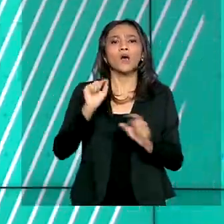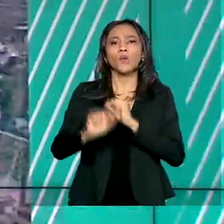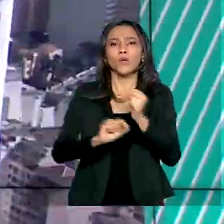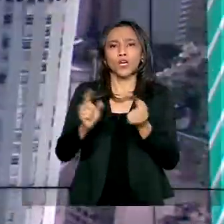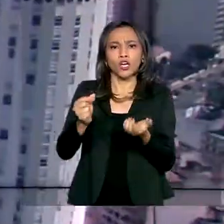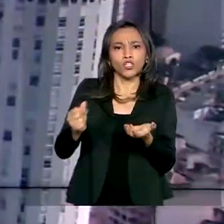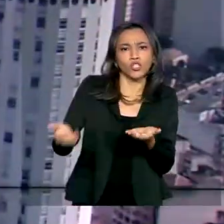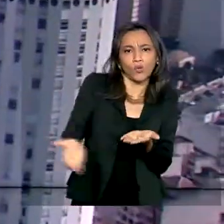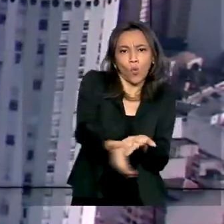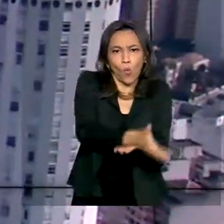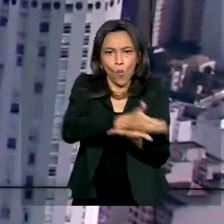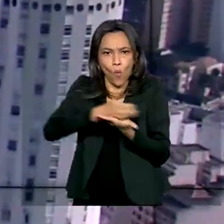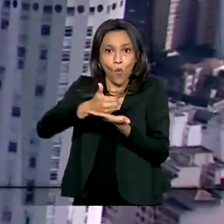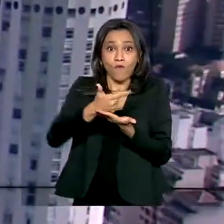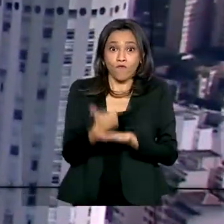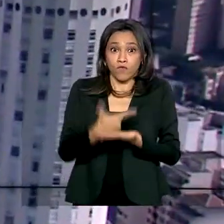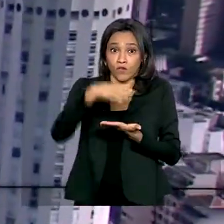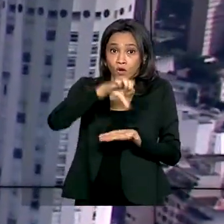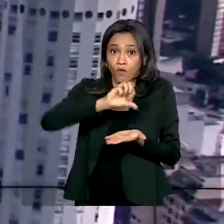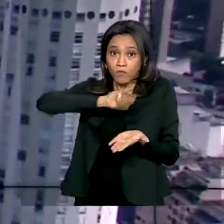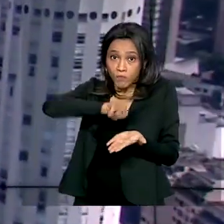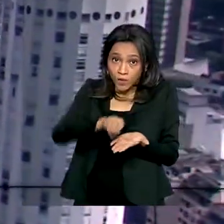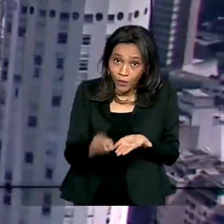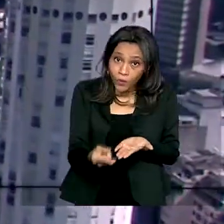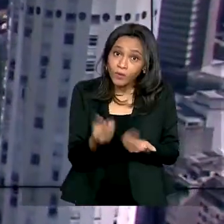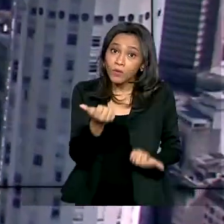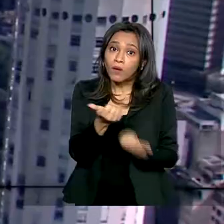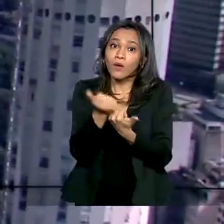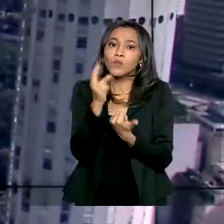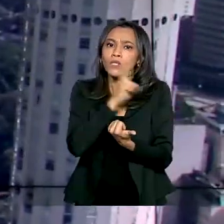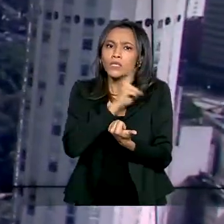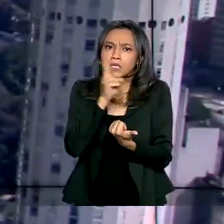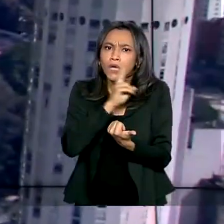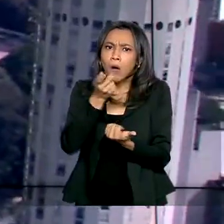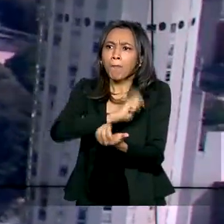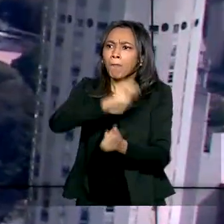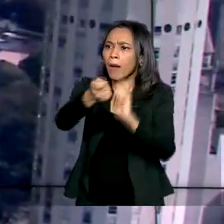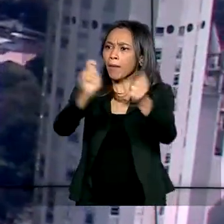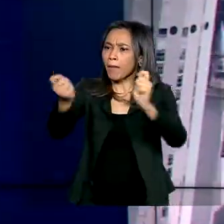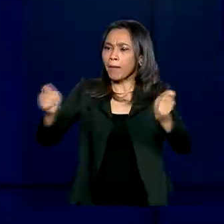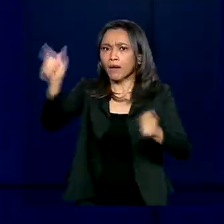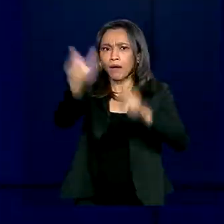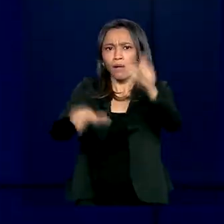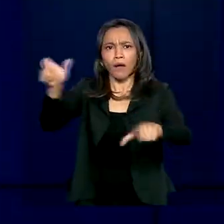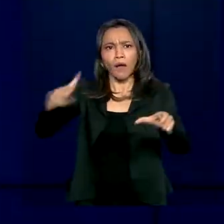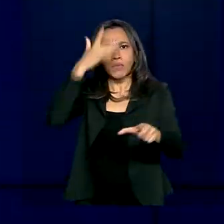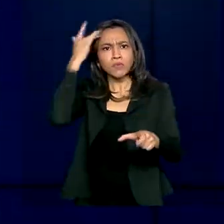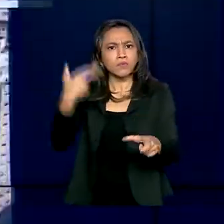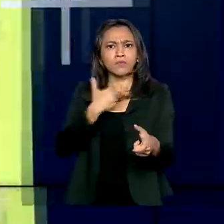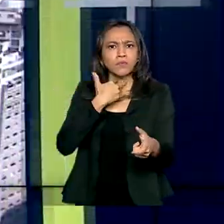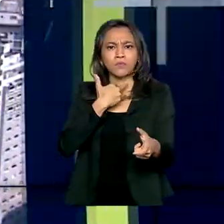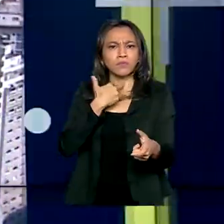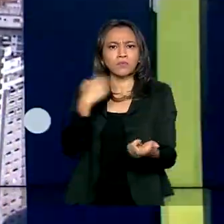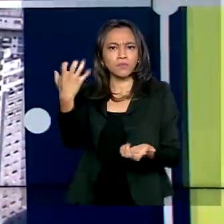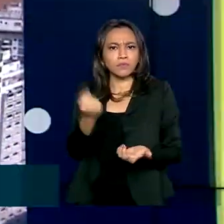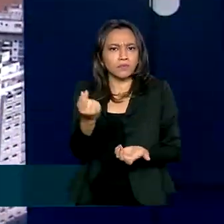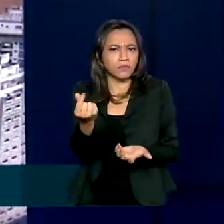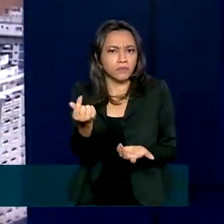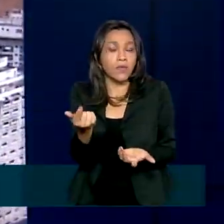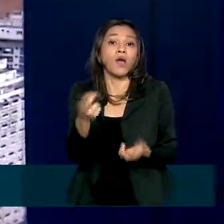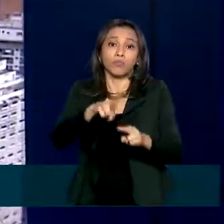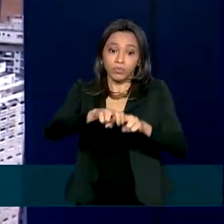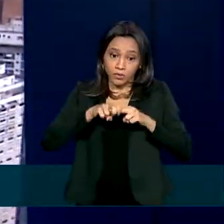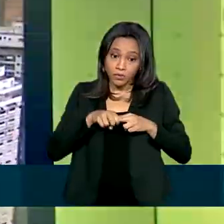mais de 29 milhões de reais do auxílio emergencial pago a pessoas que receberam o benefício indevidamente. Por meio do